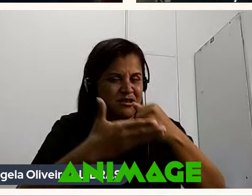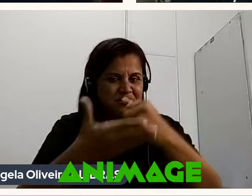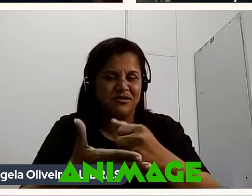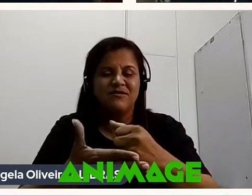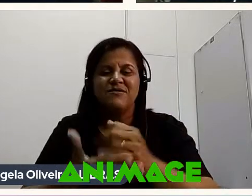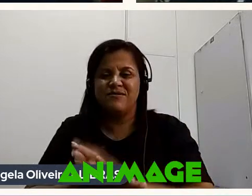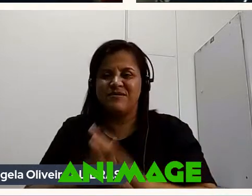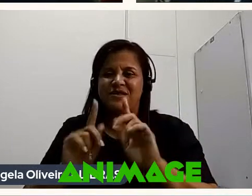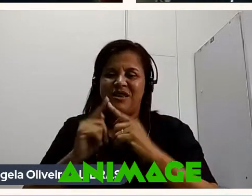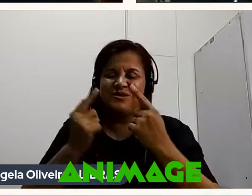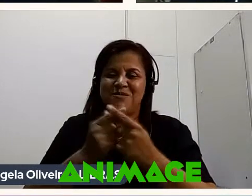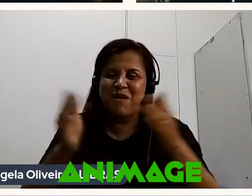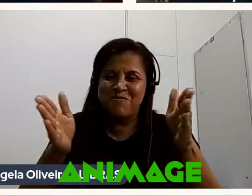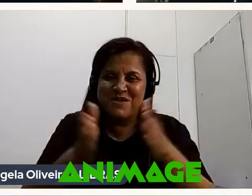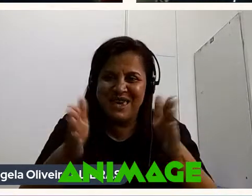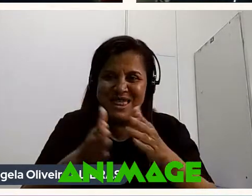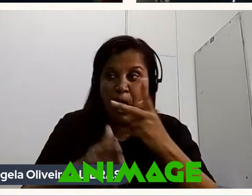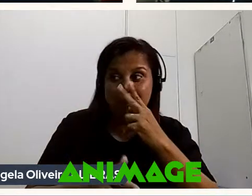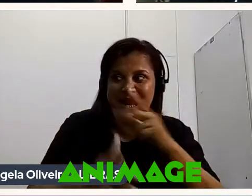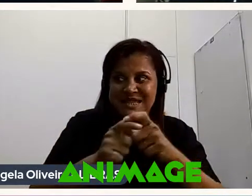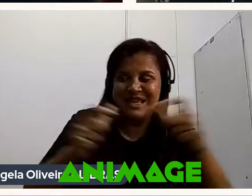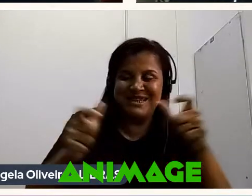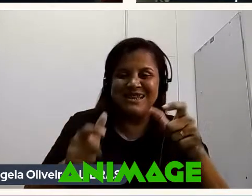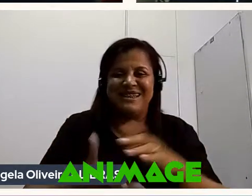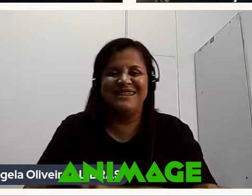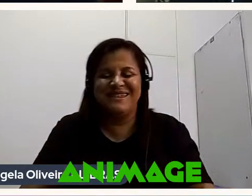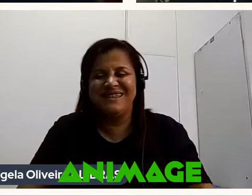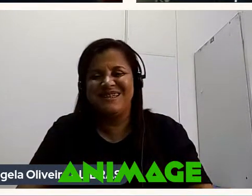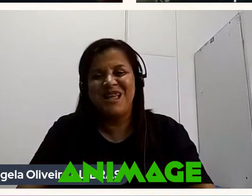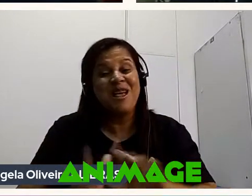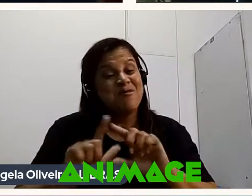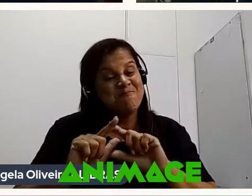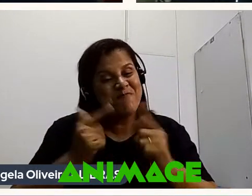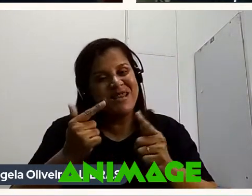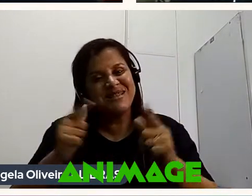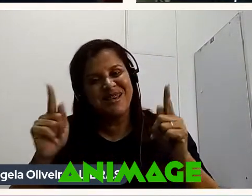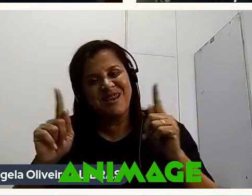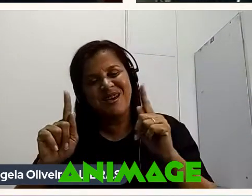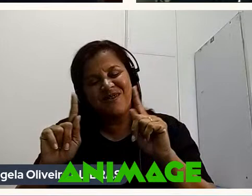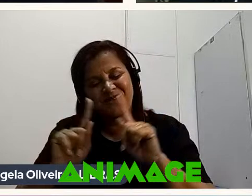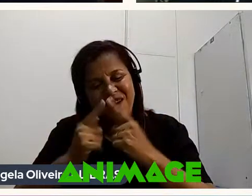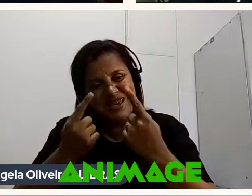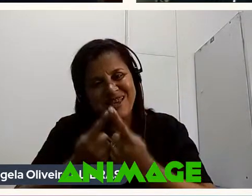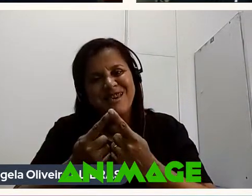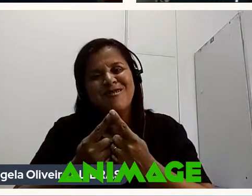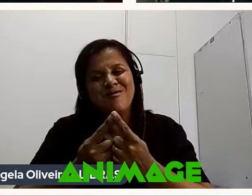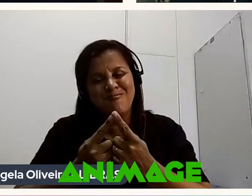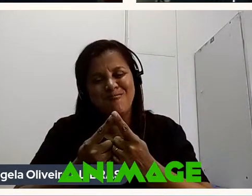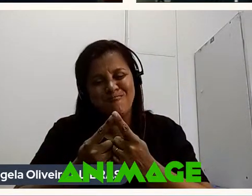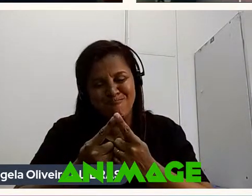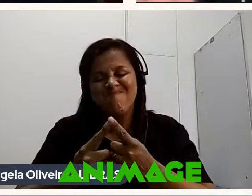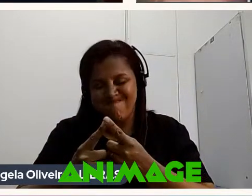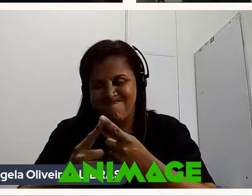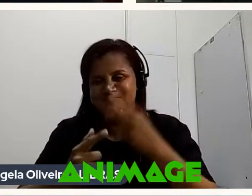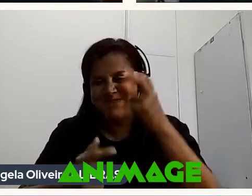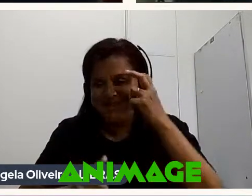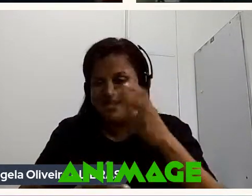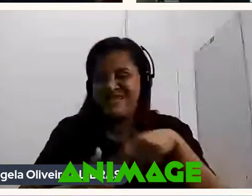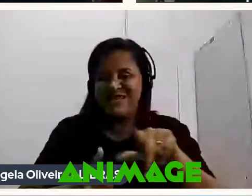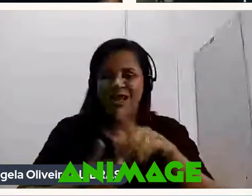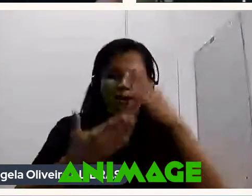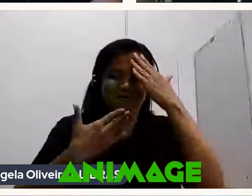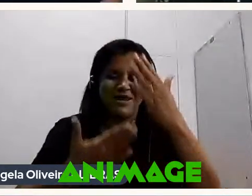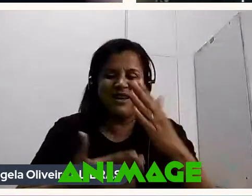nossa equipe É pequena Parece que é gigantesca Mas é uma equipe Muito competente Muito engajada Obrigado Obrigado Obrigado